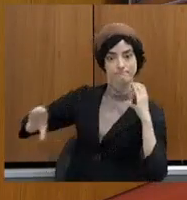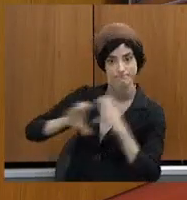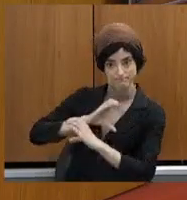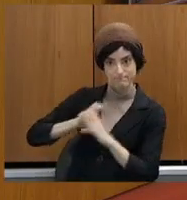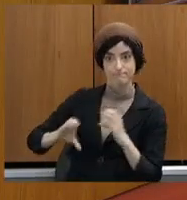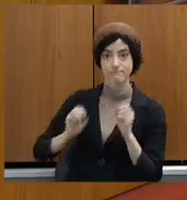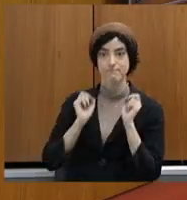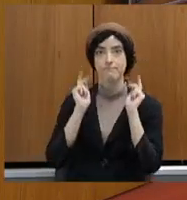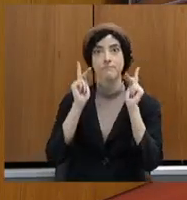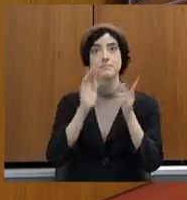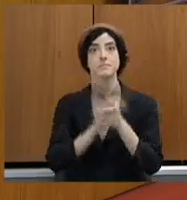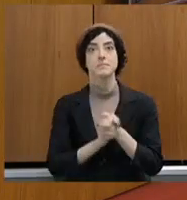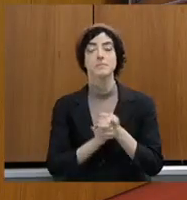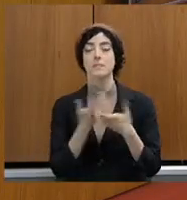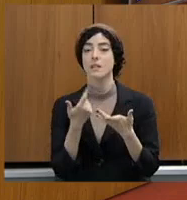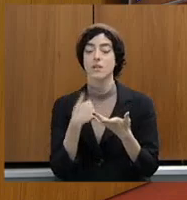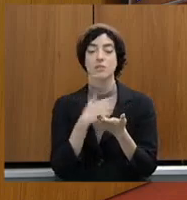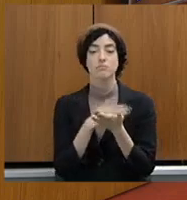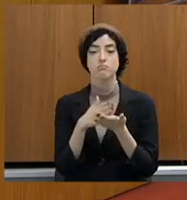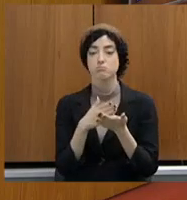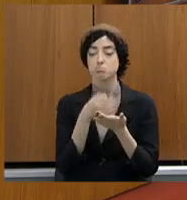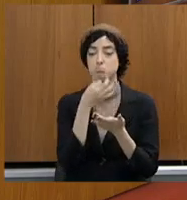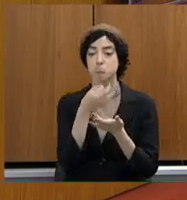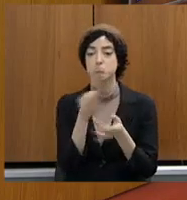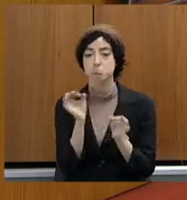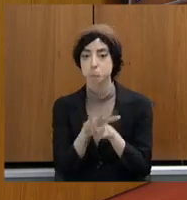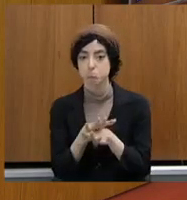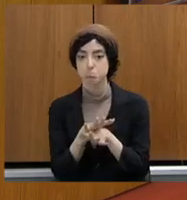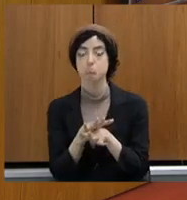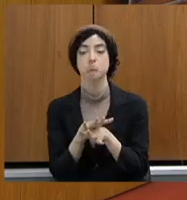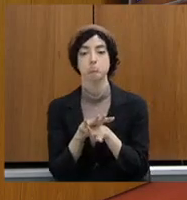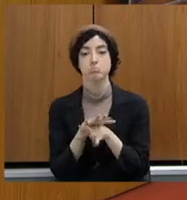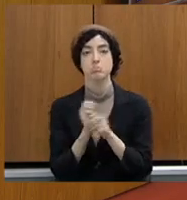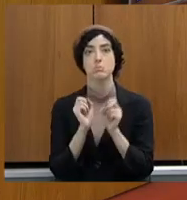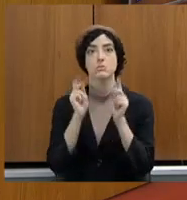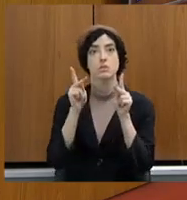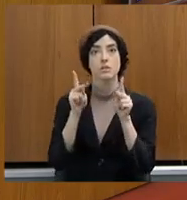Caso o senhor queira fazer alguma observação, logo em seguida, nós passamos para os demais parlamentares.